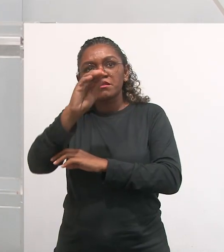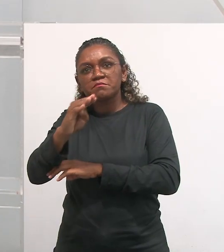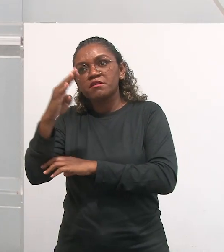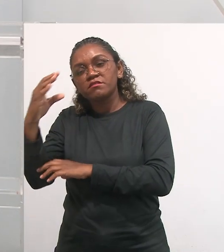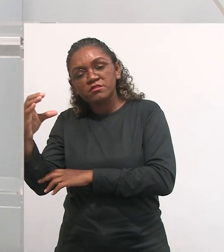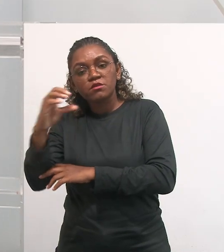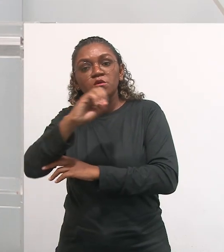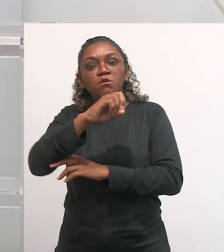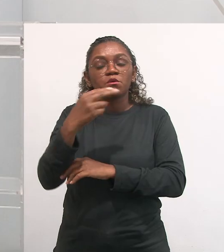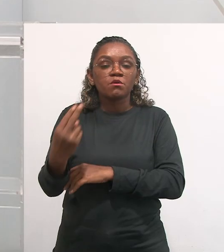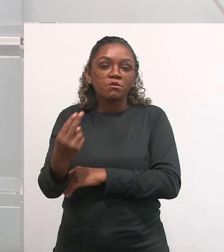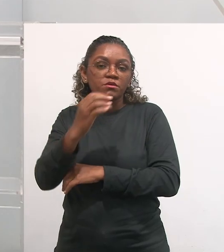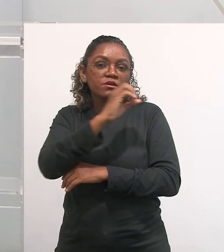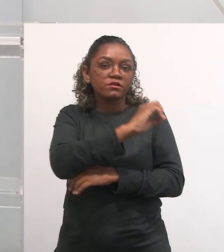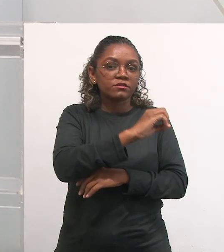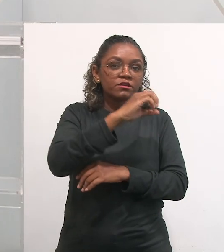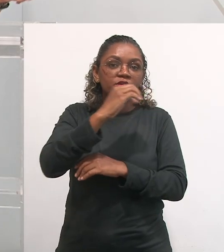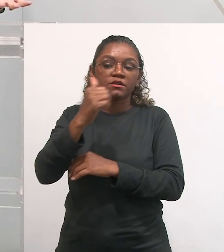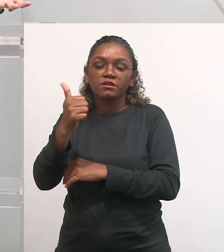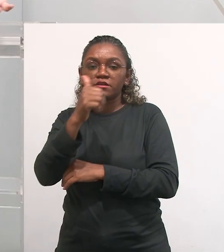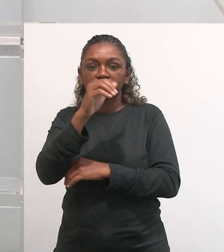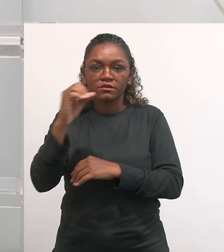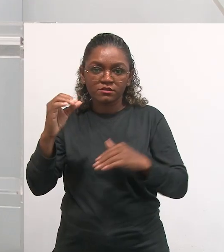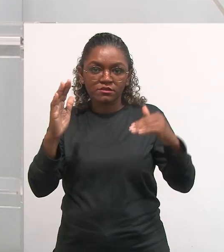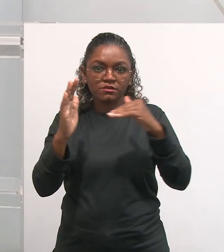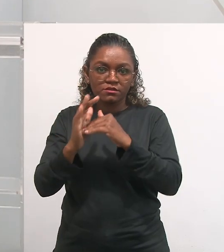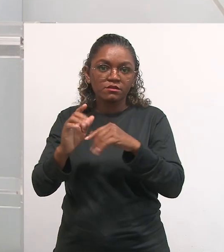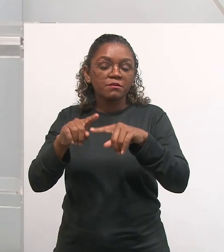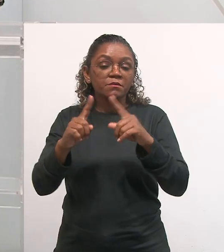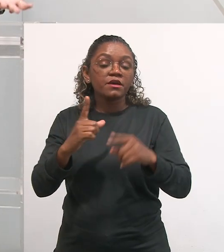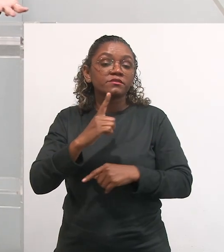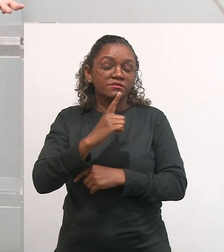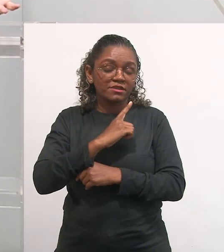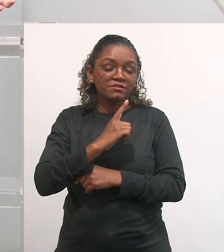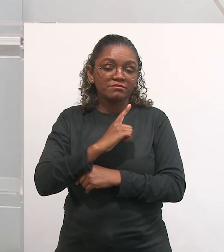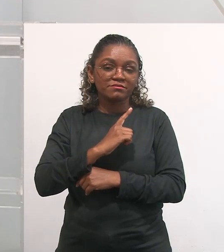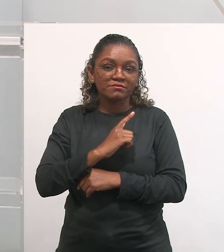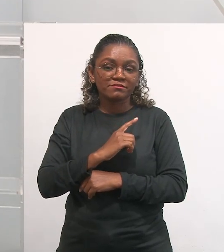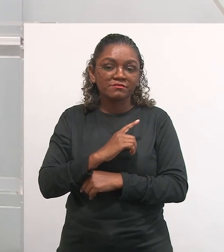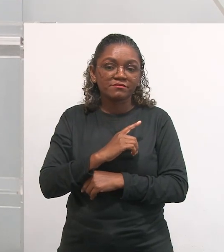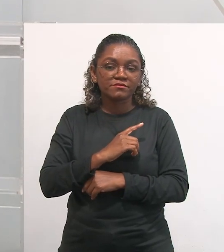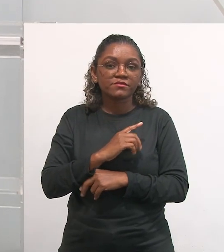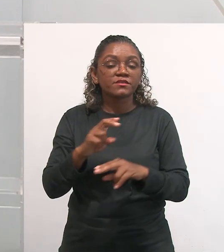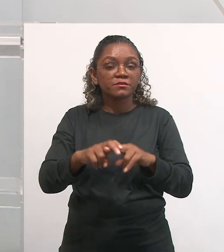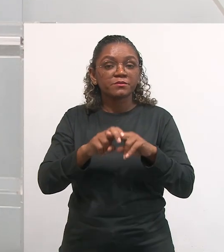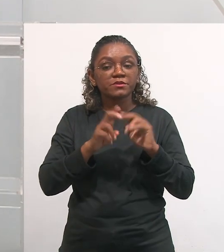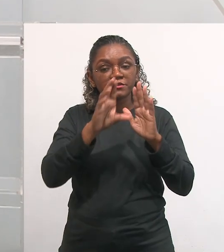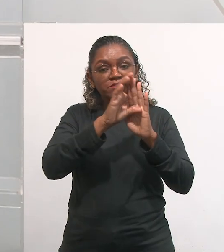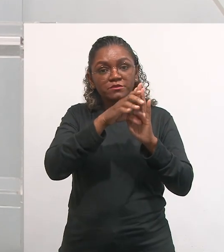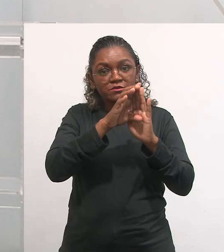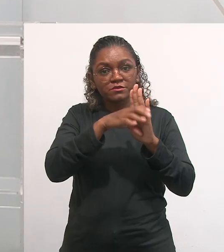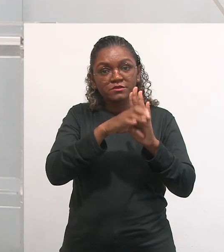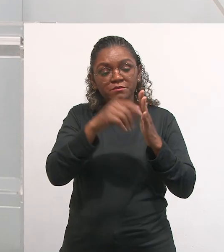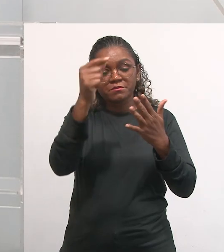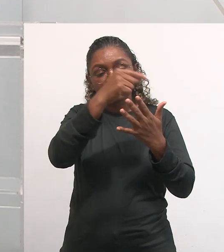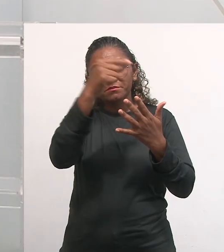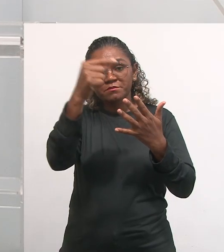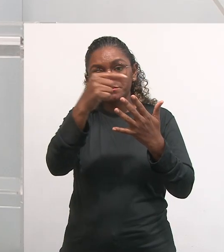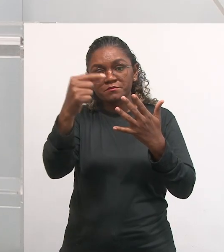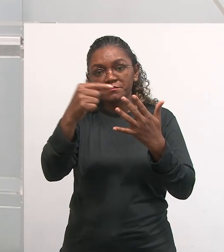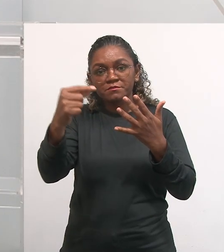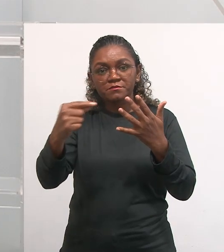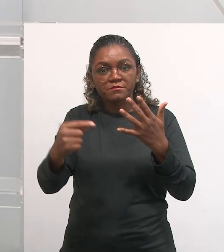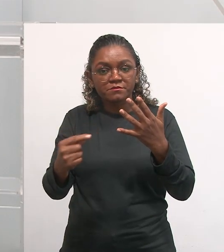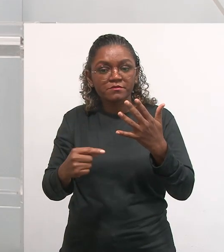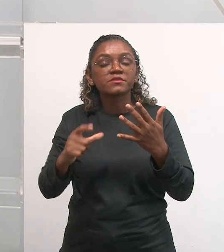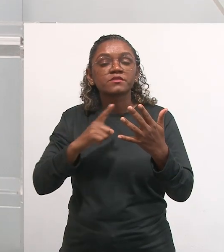B, C ou de 0 a 100, é um sistema de notação, é um sistema de medição. Então, esses conceitos, essas definições,